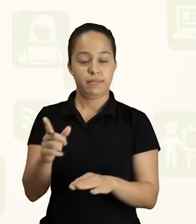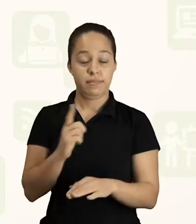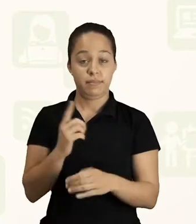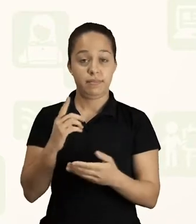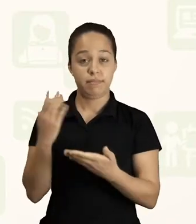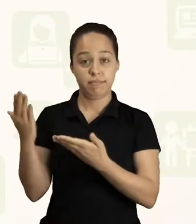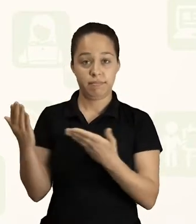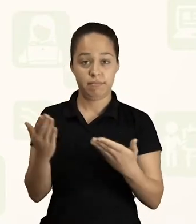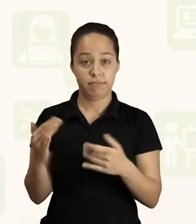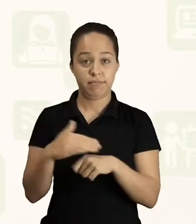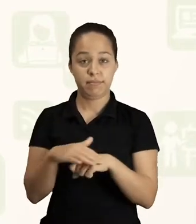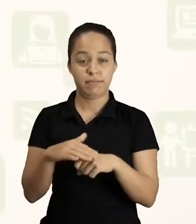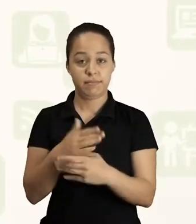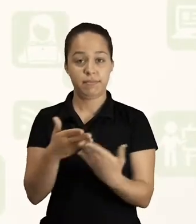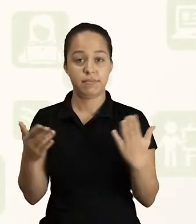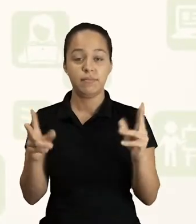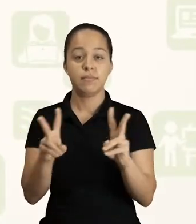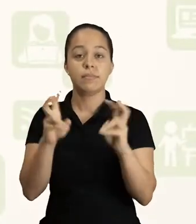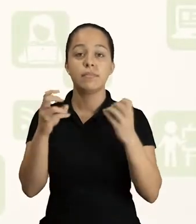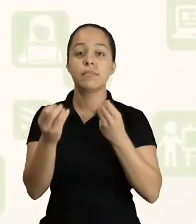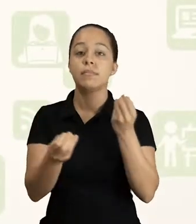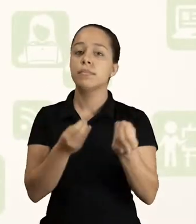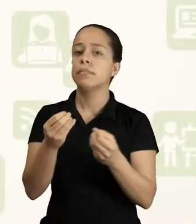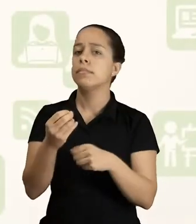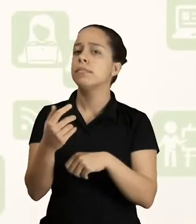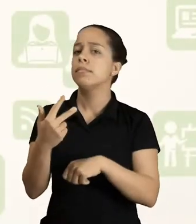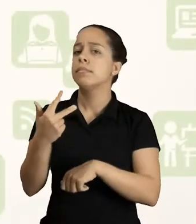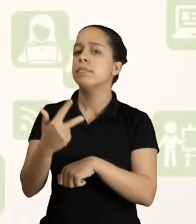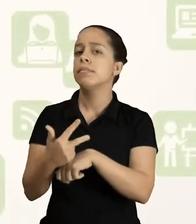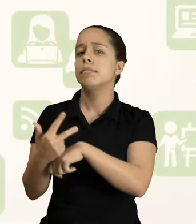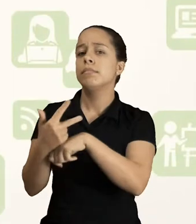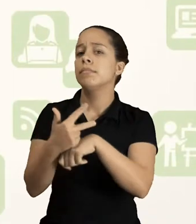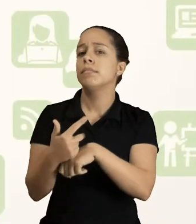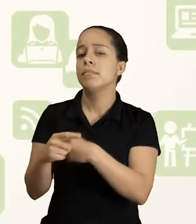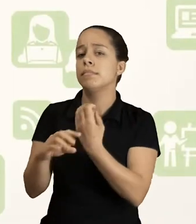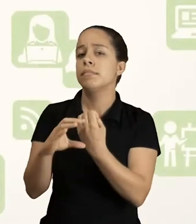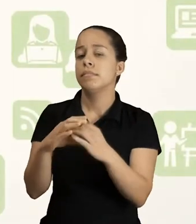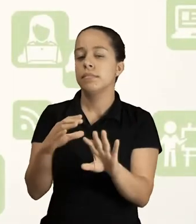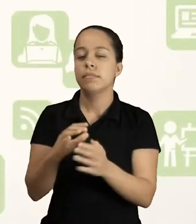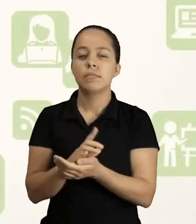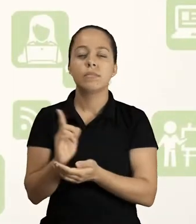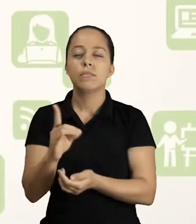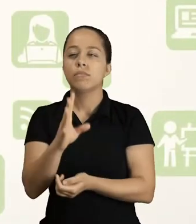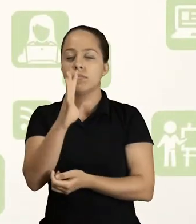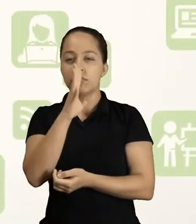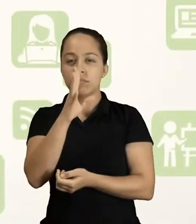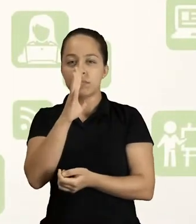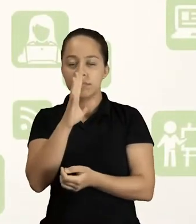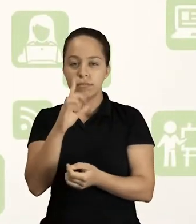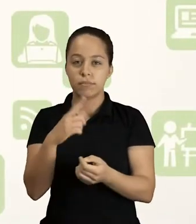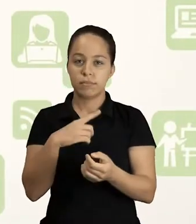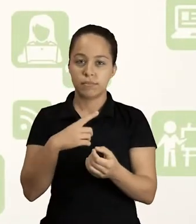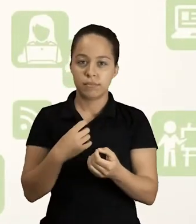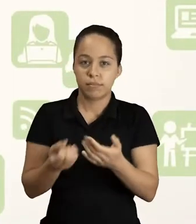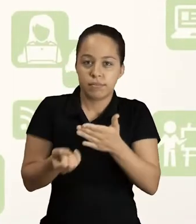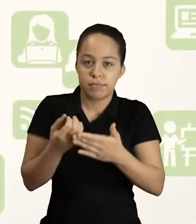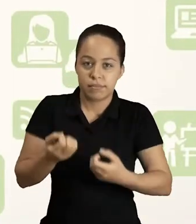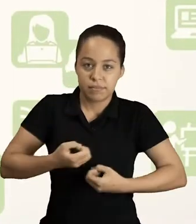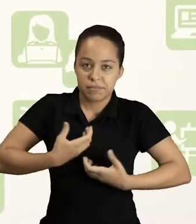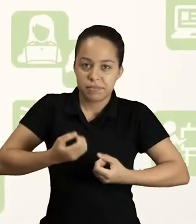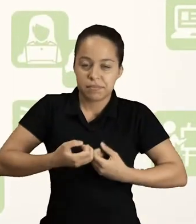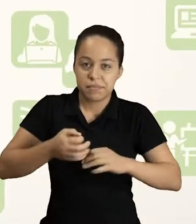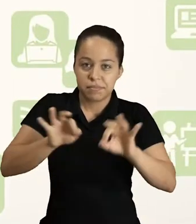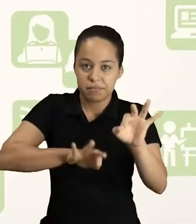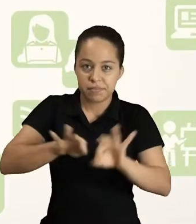hoje conversar com vocês sobre a produção de vídeos do CFO. Assistindo nossas produções, podemos observar